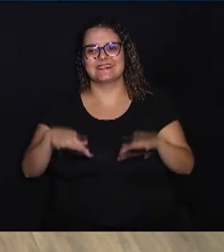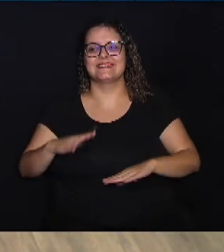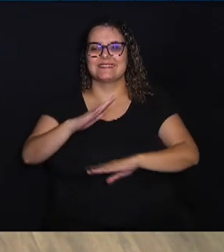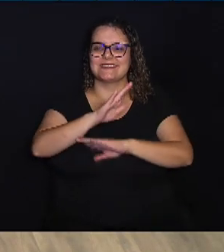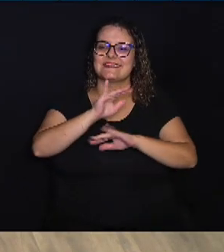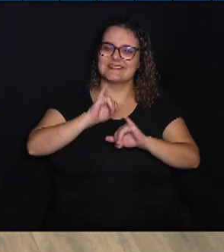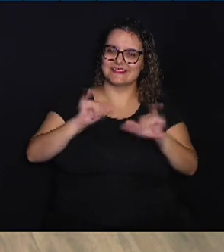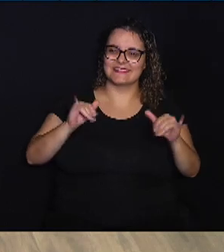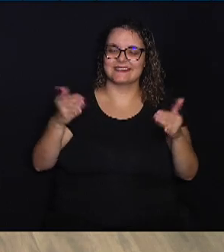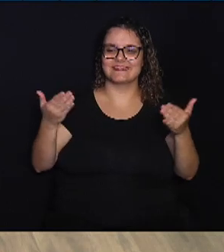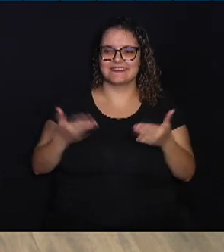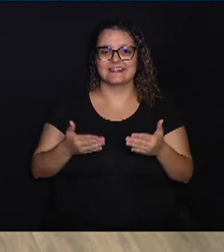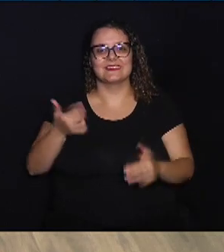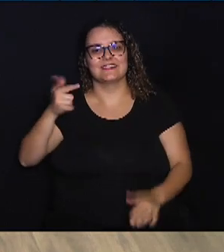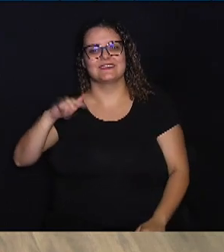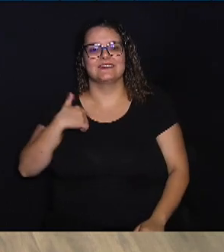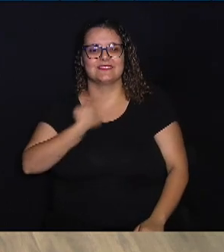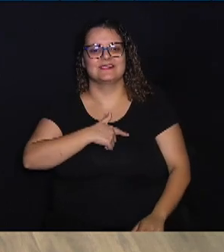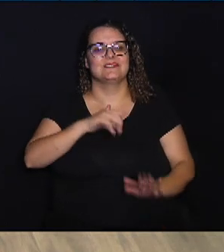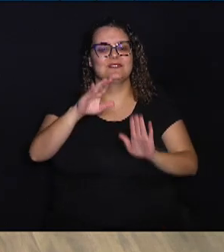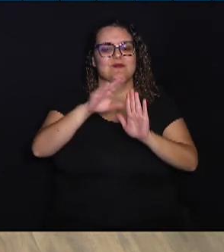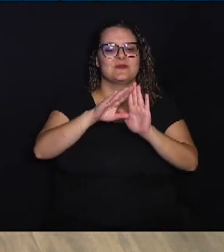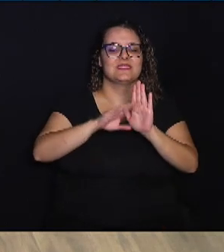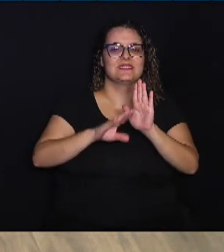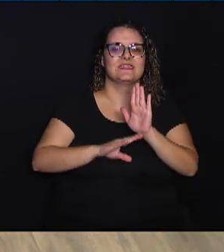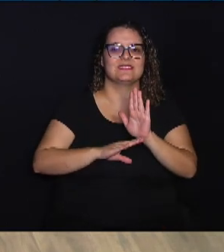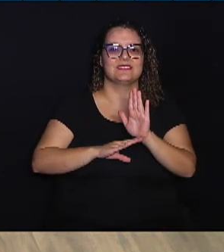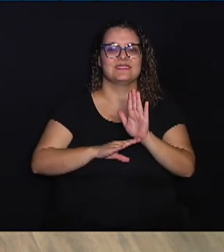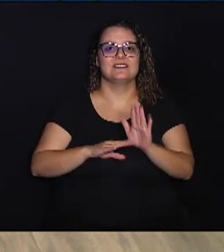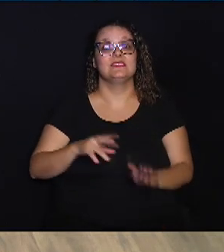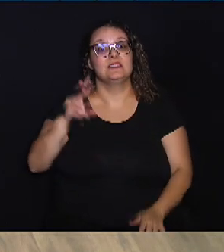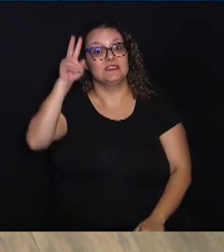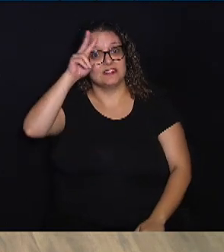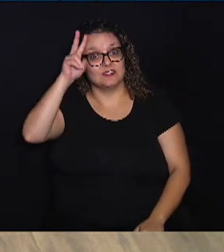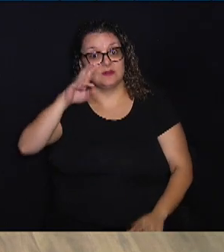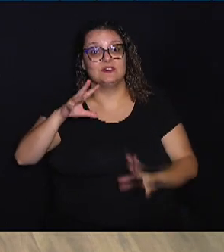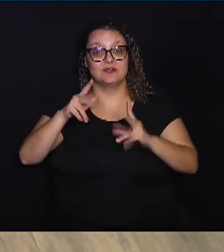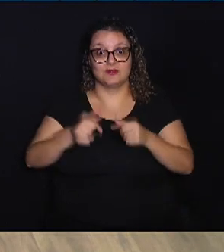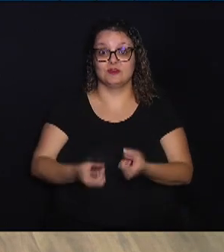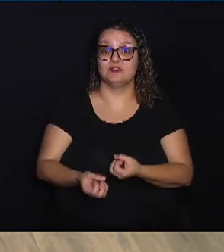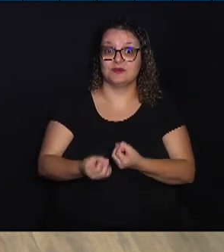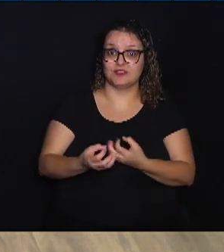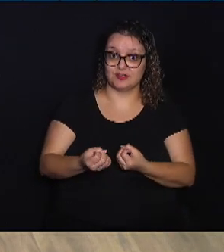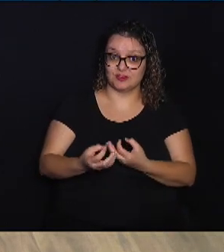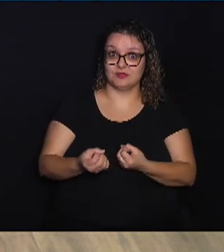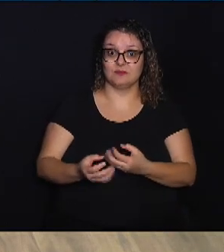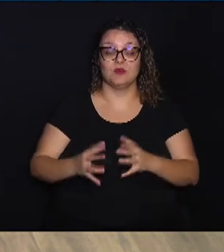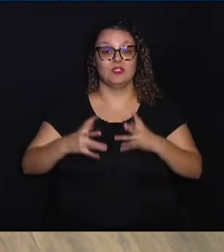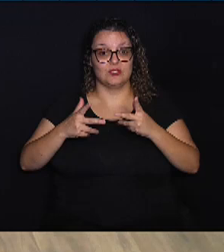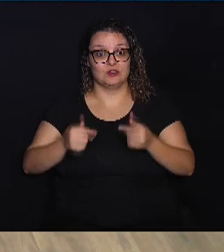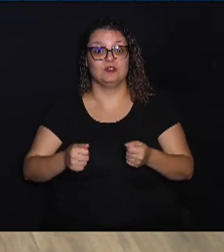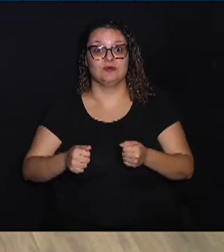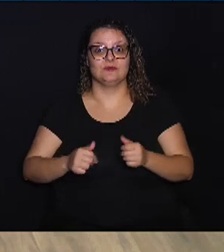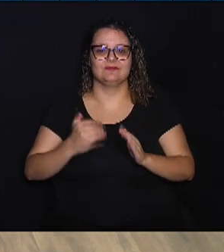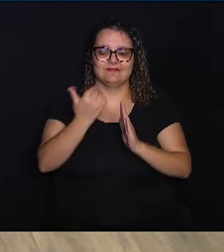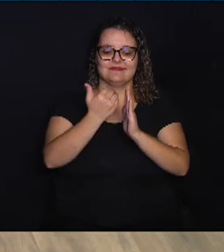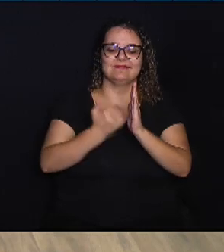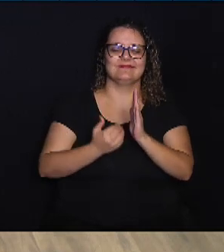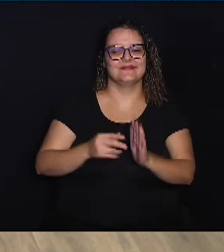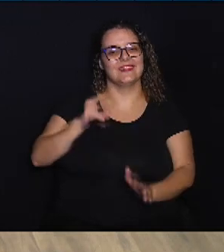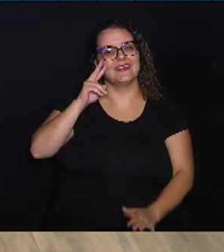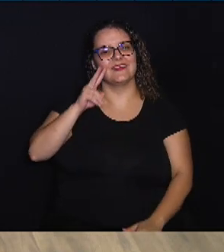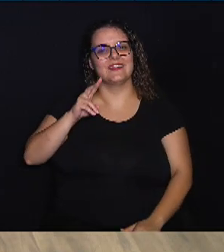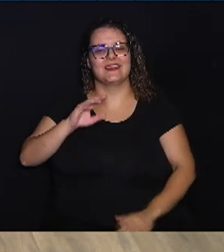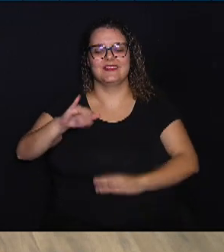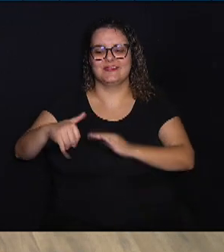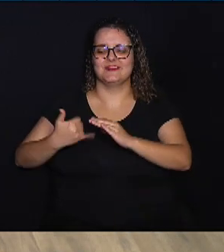Notícia de hoje e continue com a nossa programação. Lembrando que todas as informações e toda a nossa playlist, você vai lá no youtube